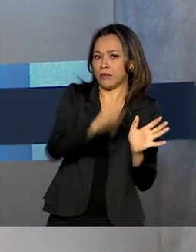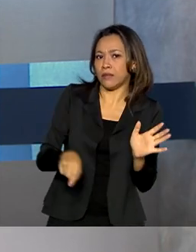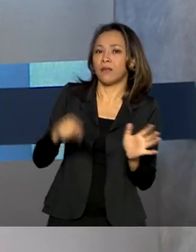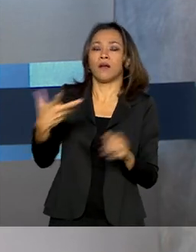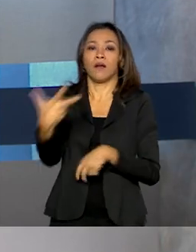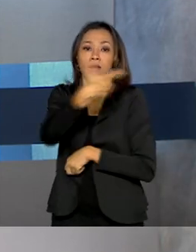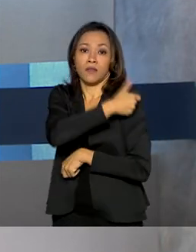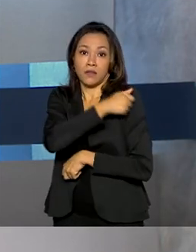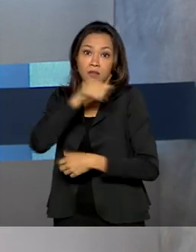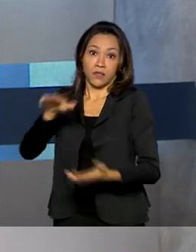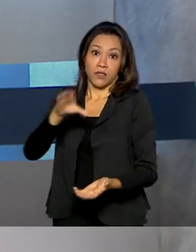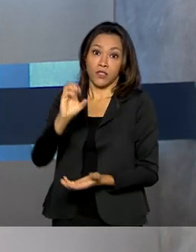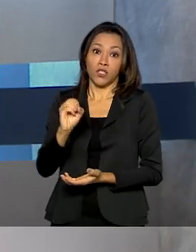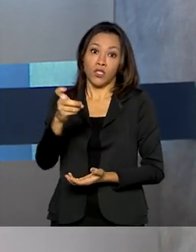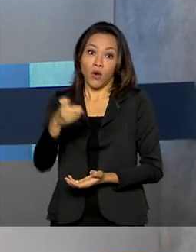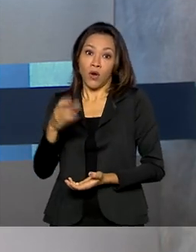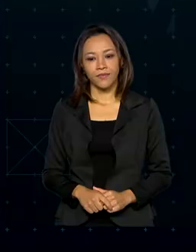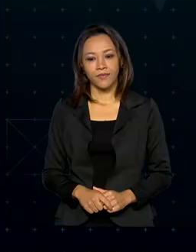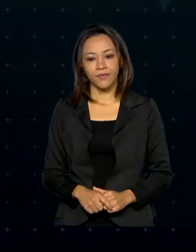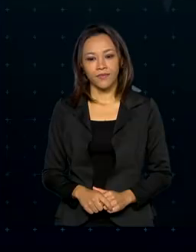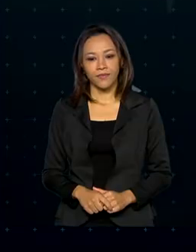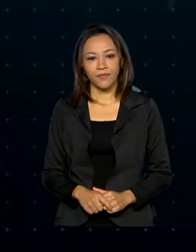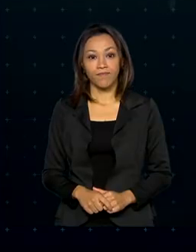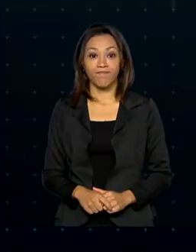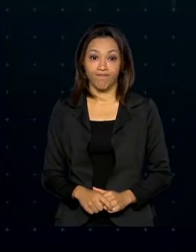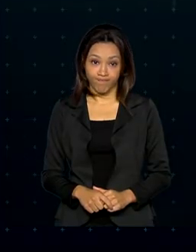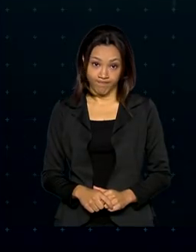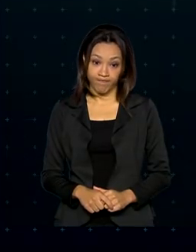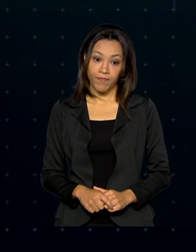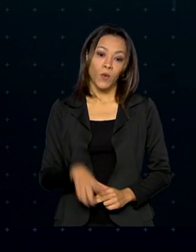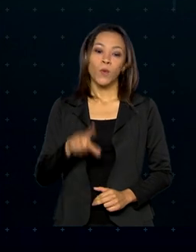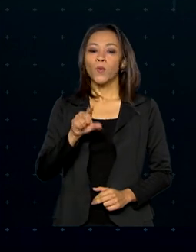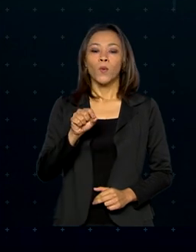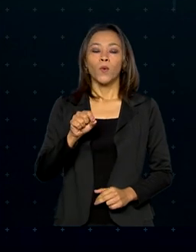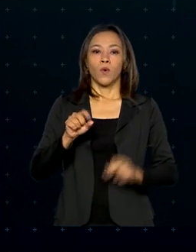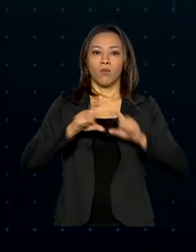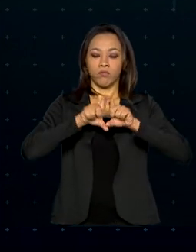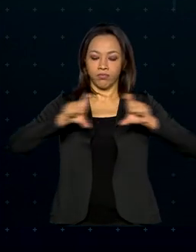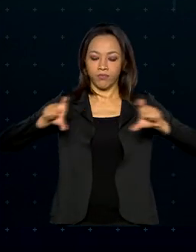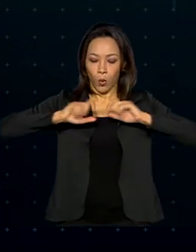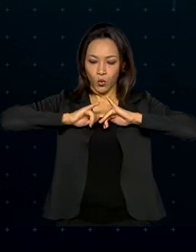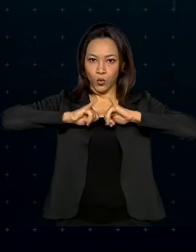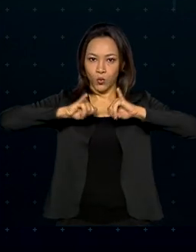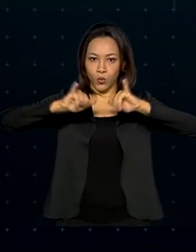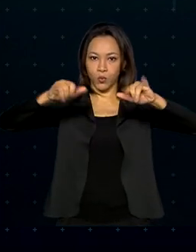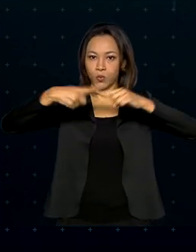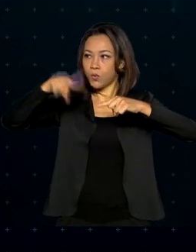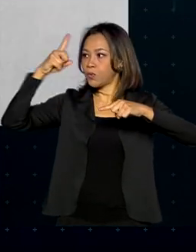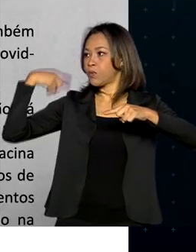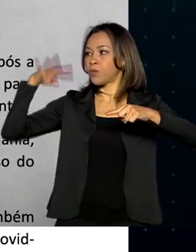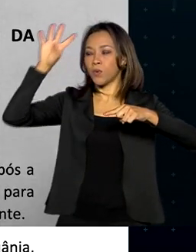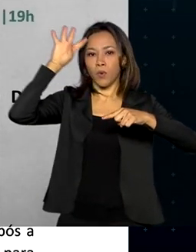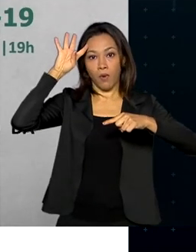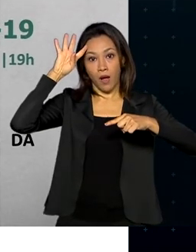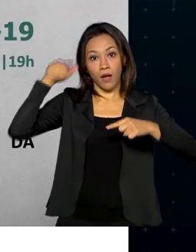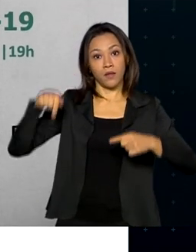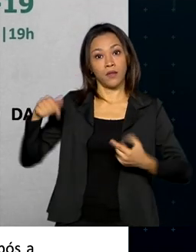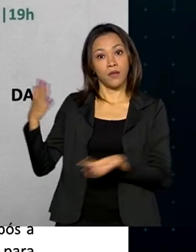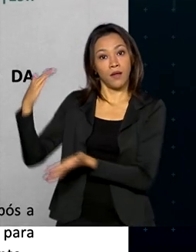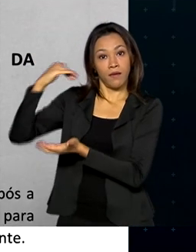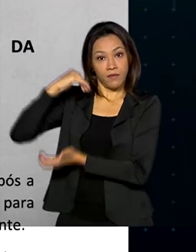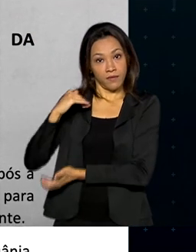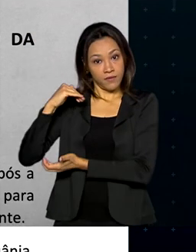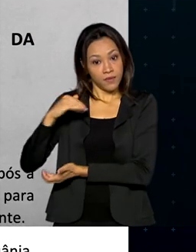considerada segura e eficaz. Em comunicado atualizado nesta quarta-feira, a Agência Nacional de Vigilância